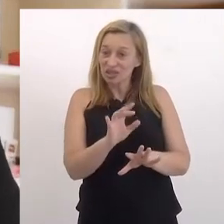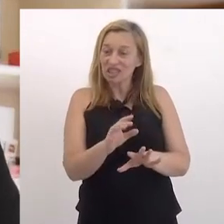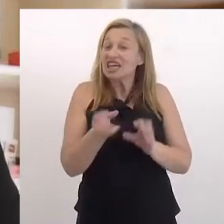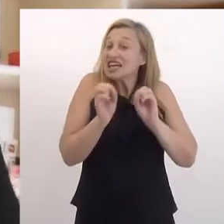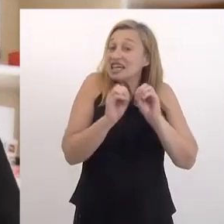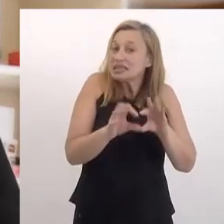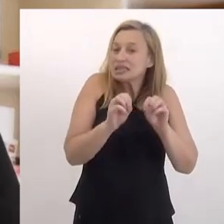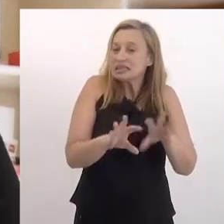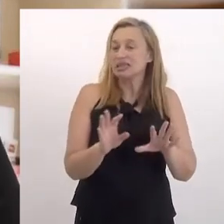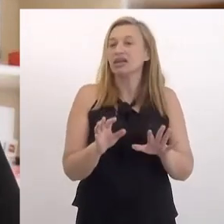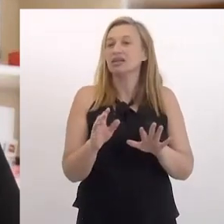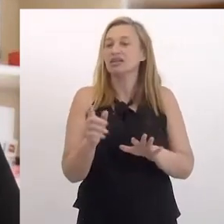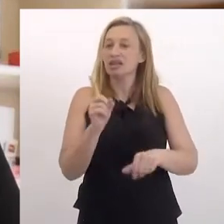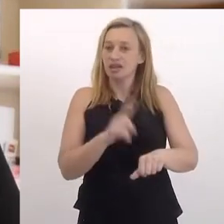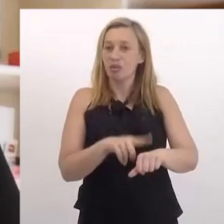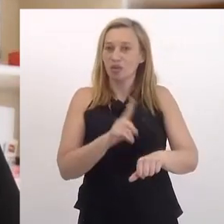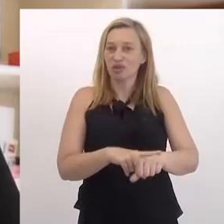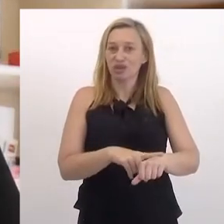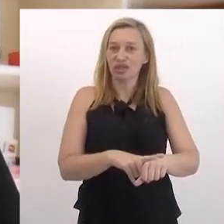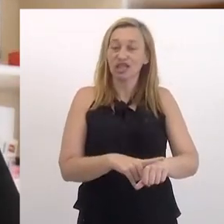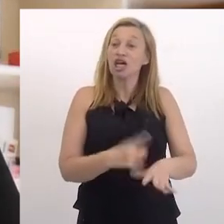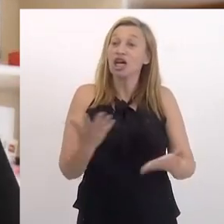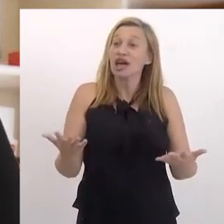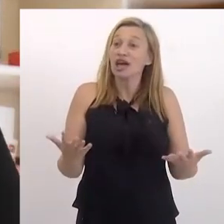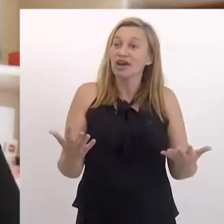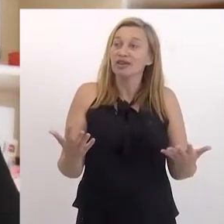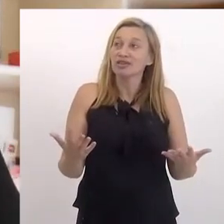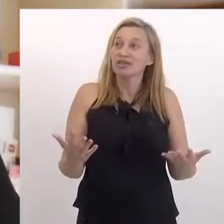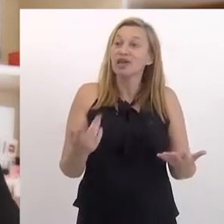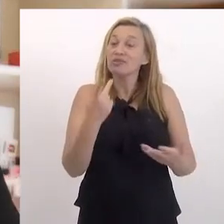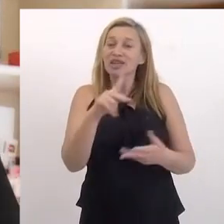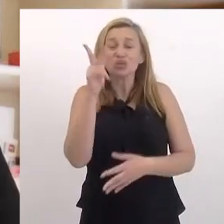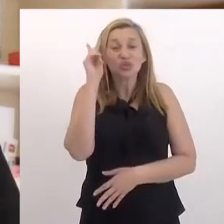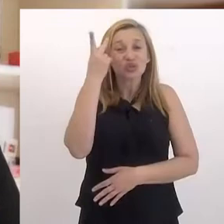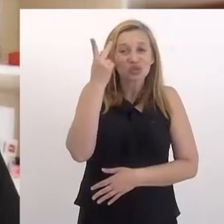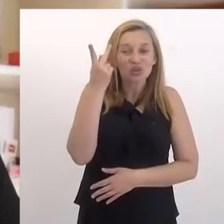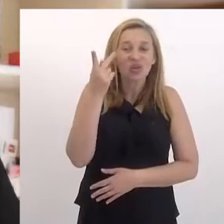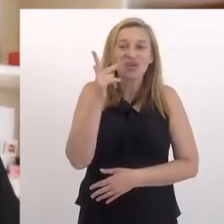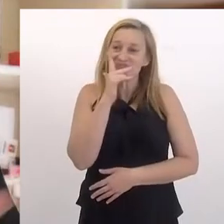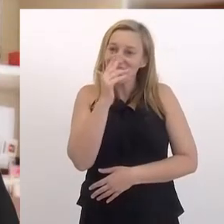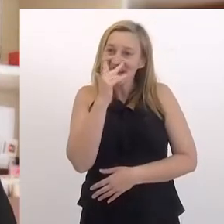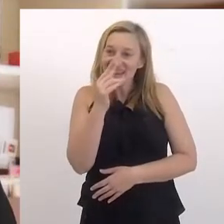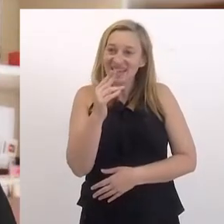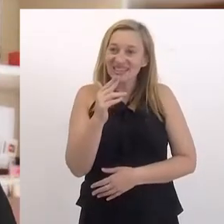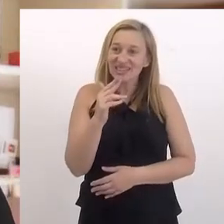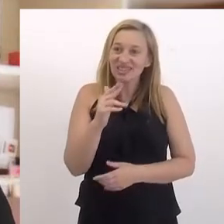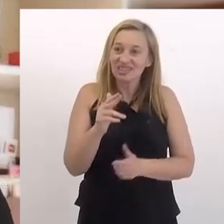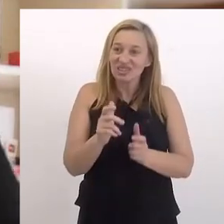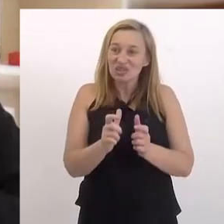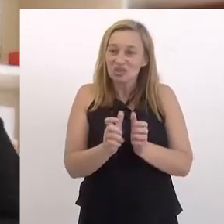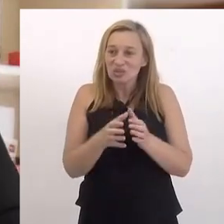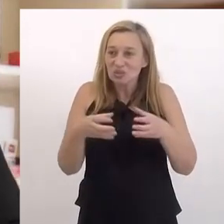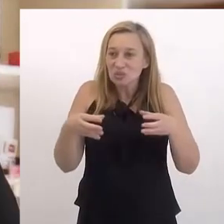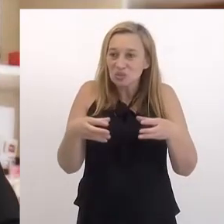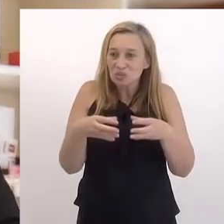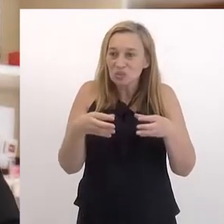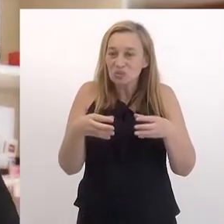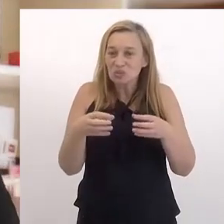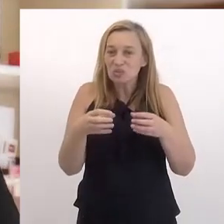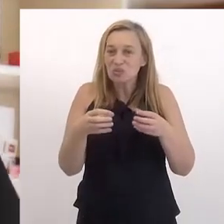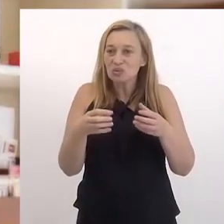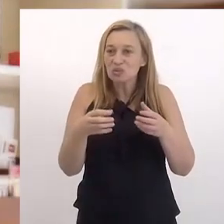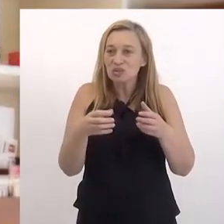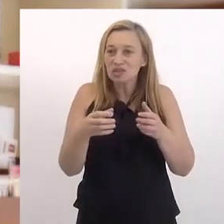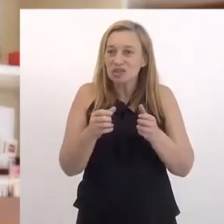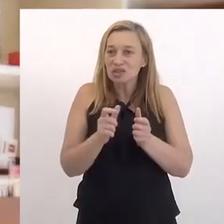que tenha te ensinado alguma coisa naquele momento ali. Porque foi, pela sua história, pelo que me parece, a grande bando,